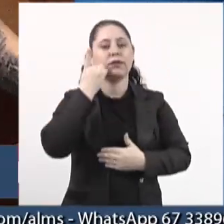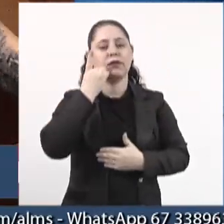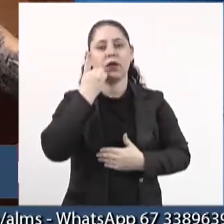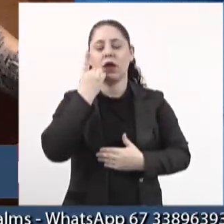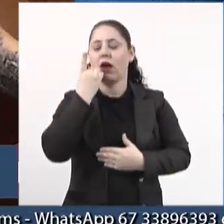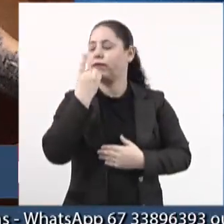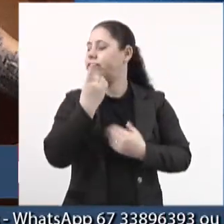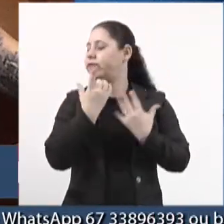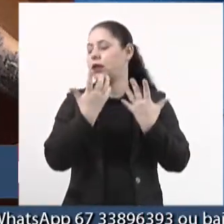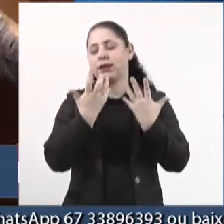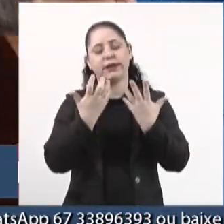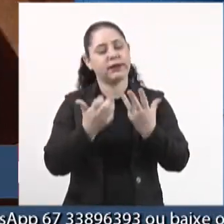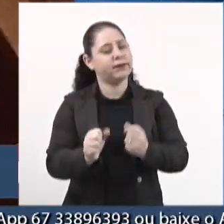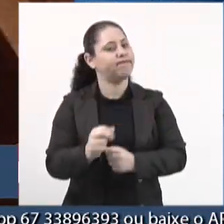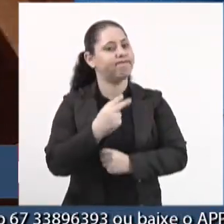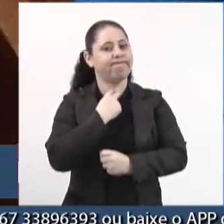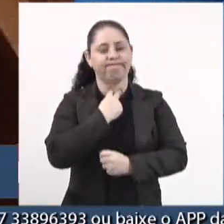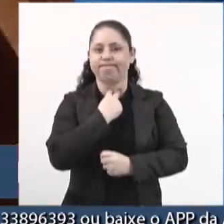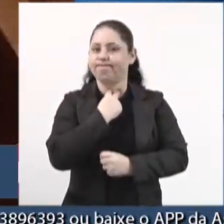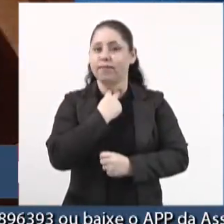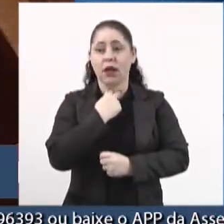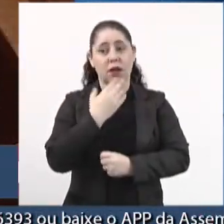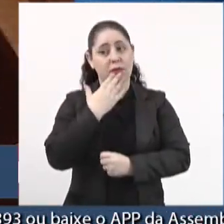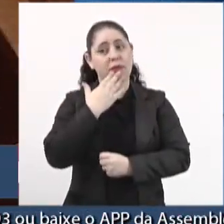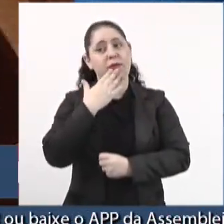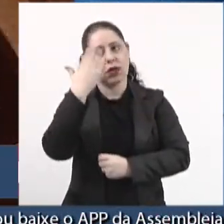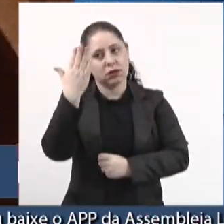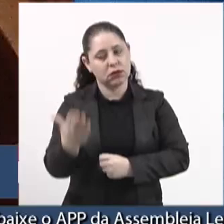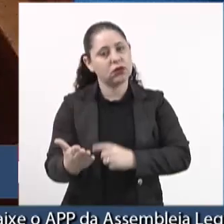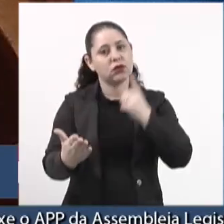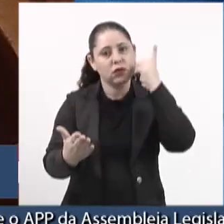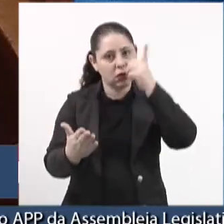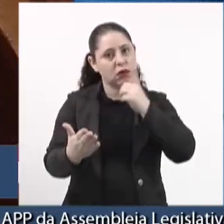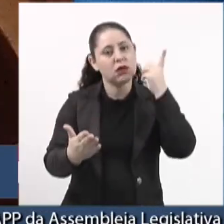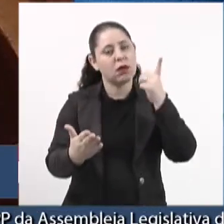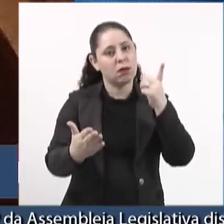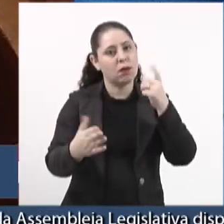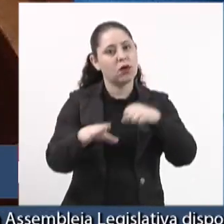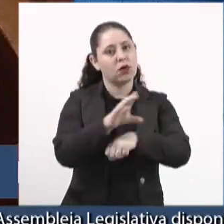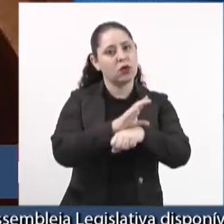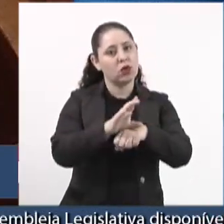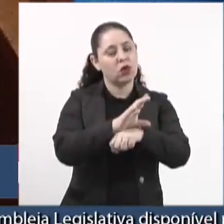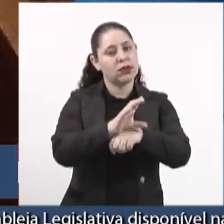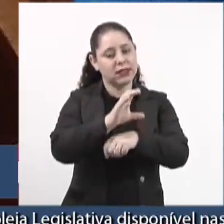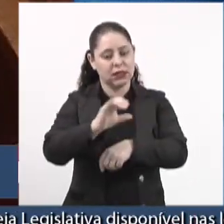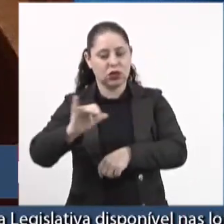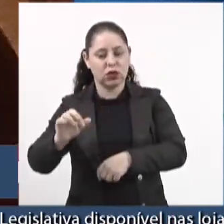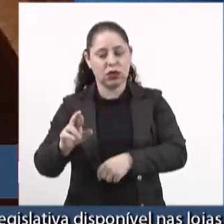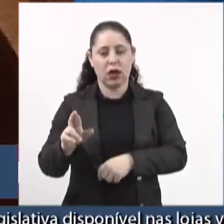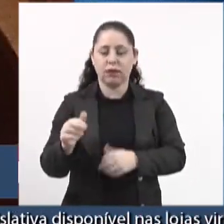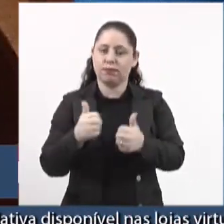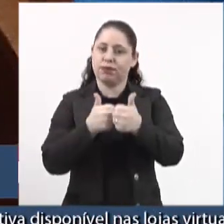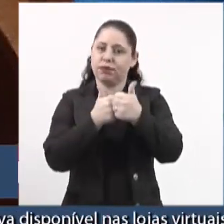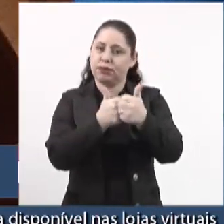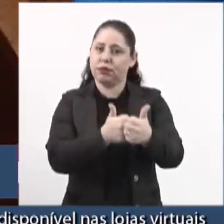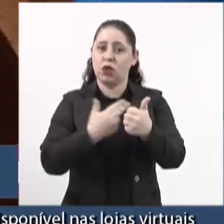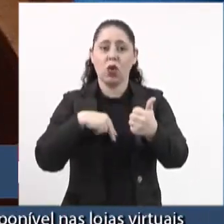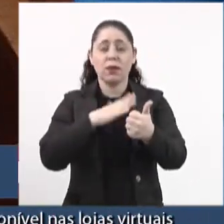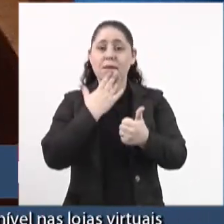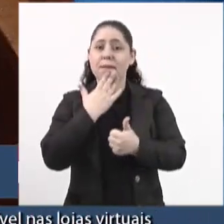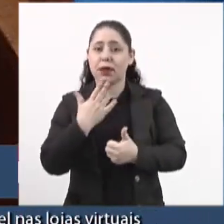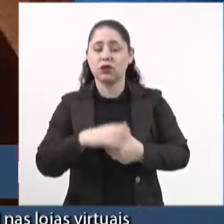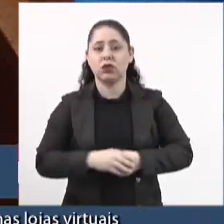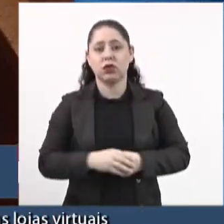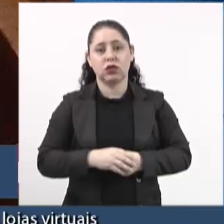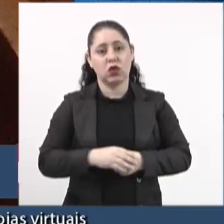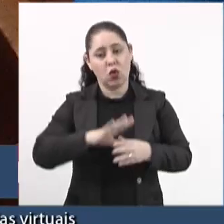inadmissível. E a gente pediu aos deputados que estão na Constituição de Comissão de Justiça que nós acompanhassem e pedissem